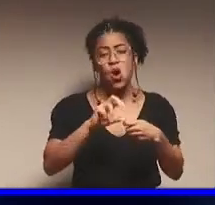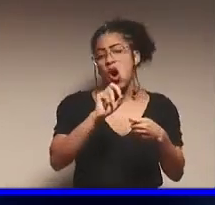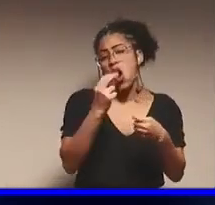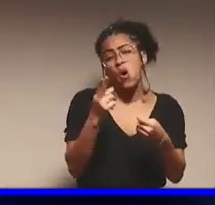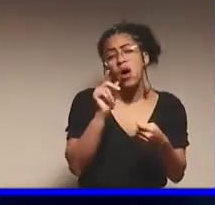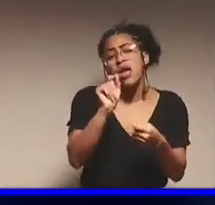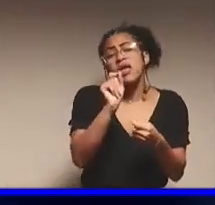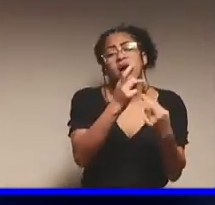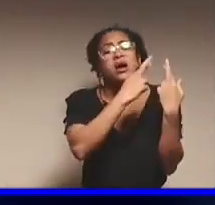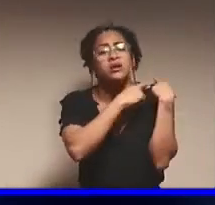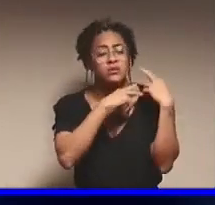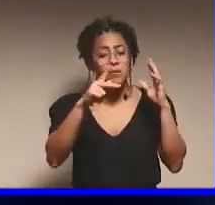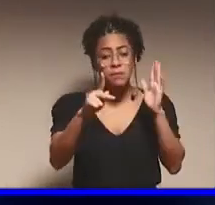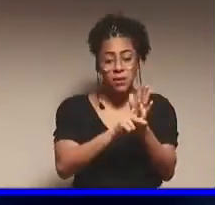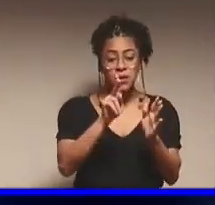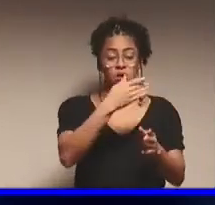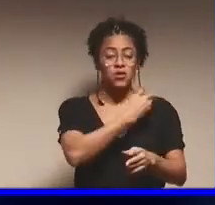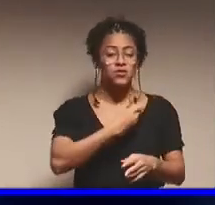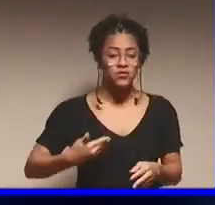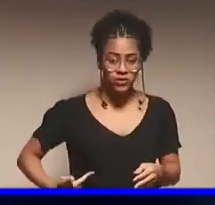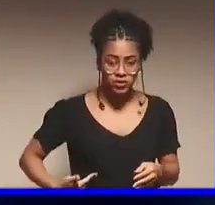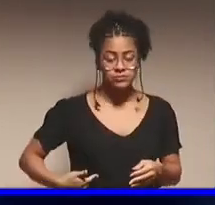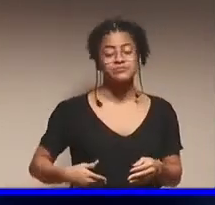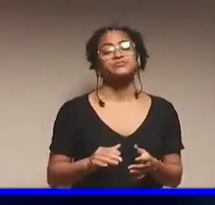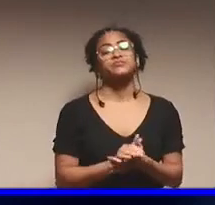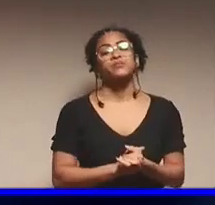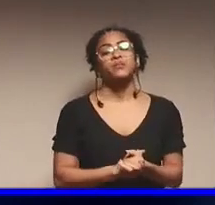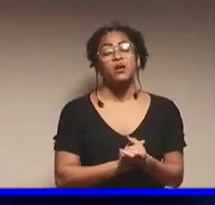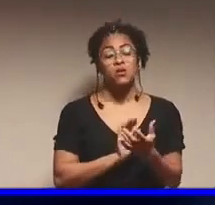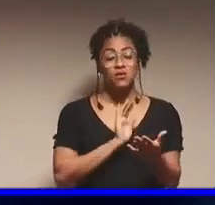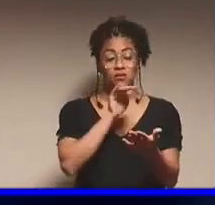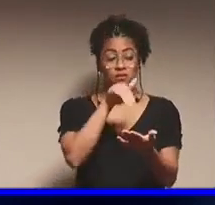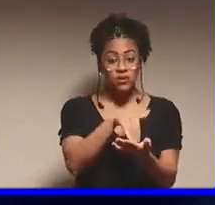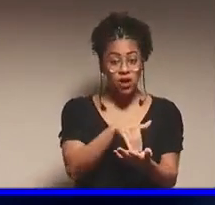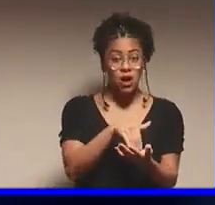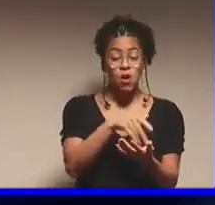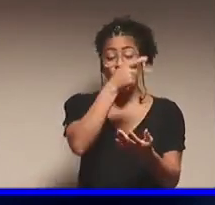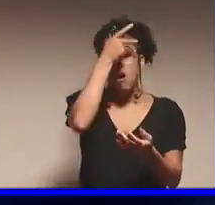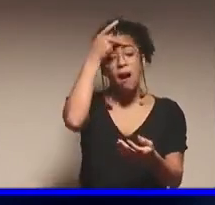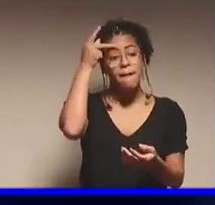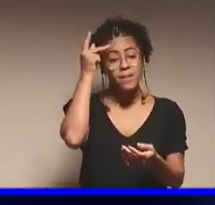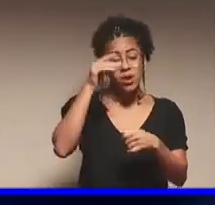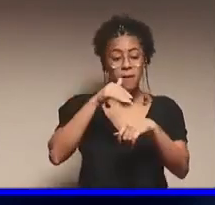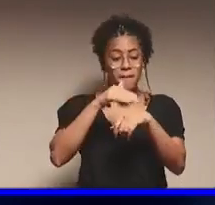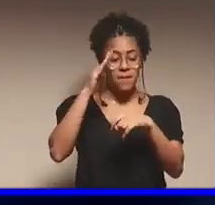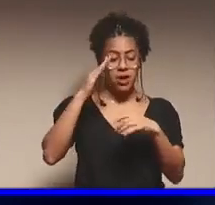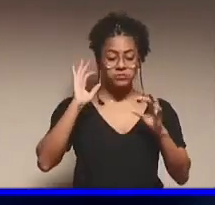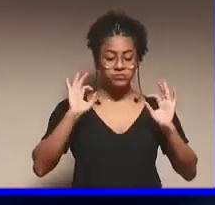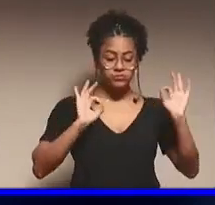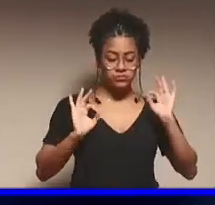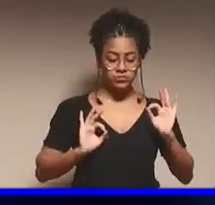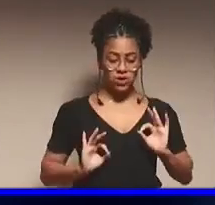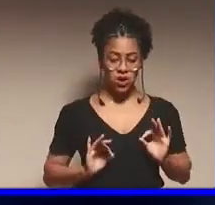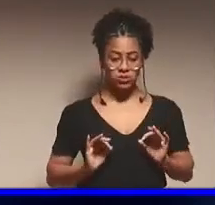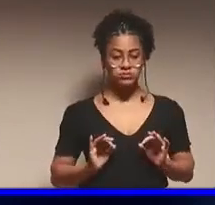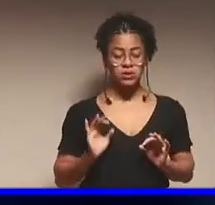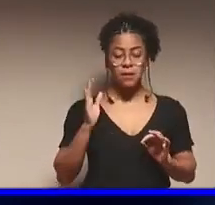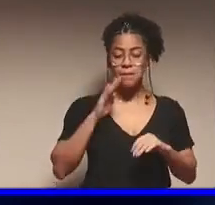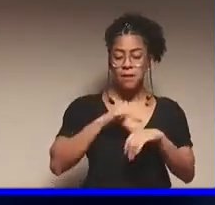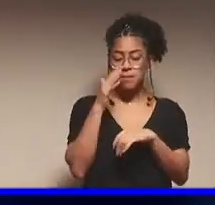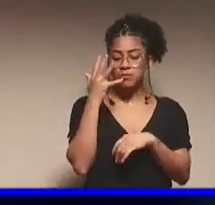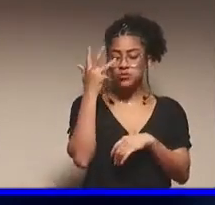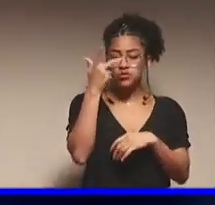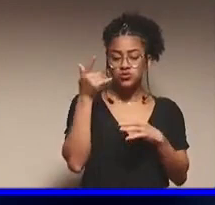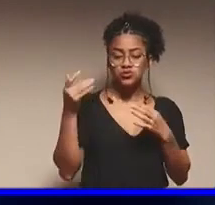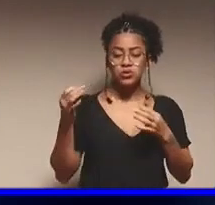passadas para o governo, e no final, alguém, bem mais vestido do que o contador, mais apresentável,